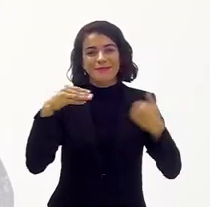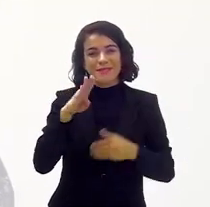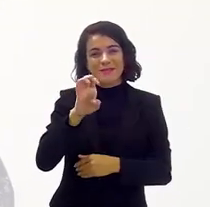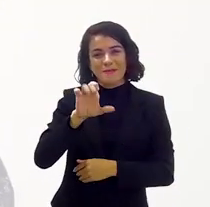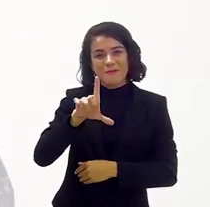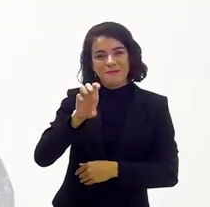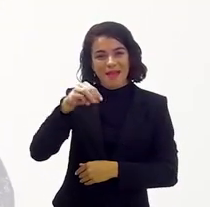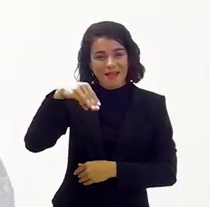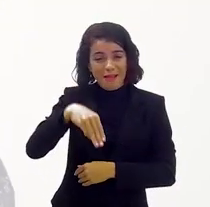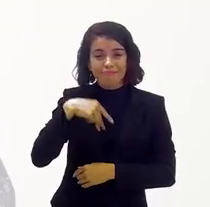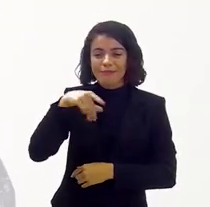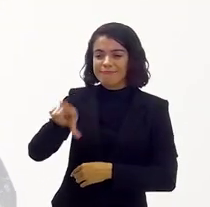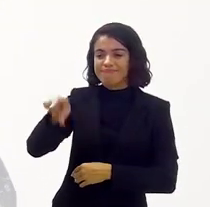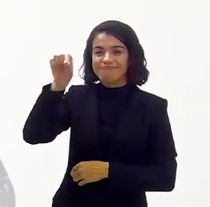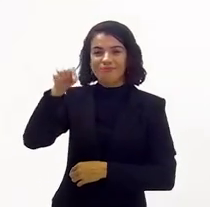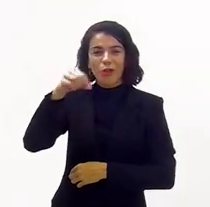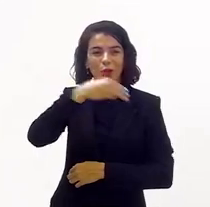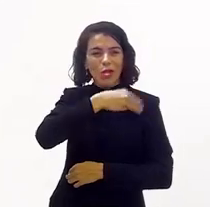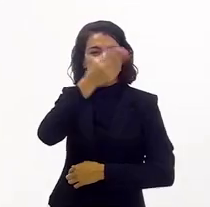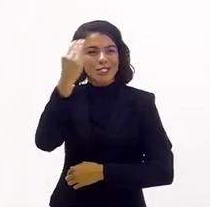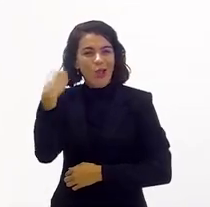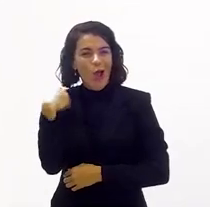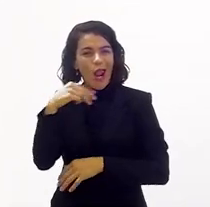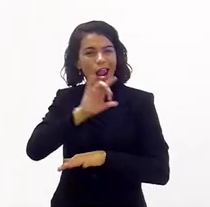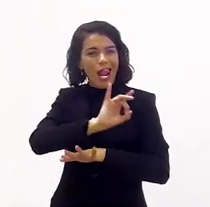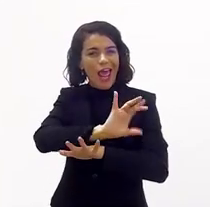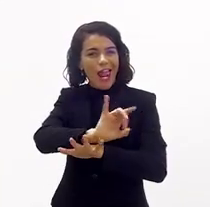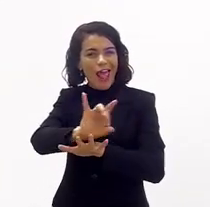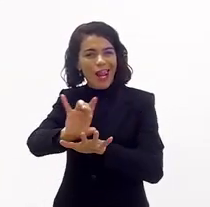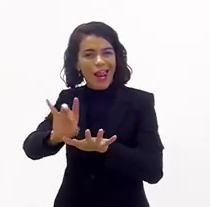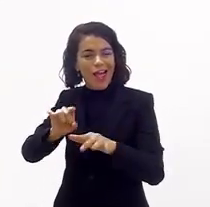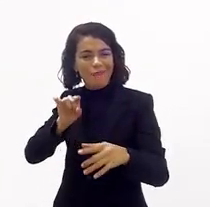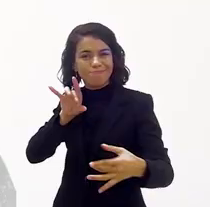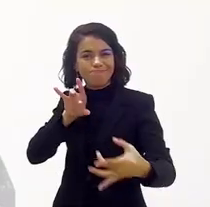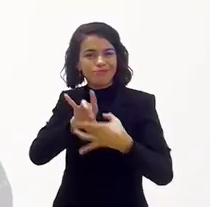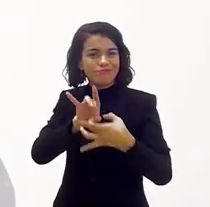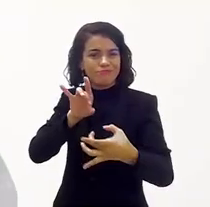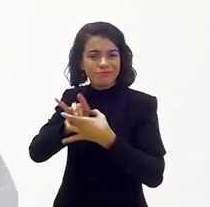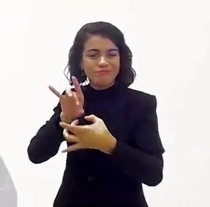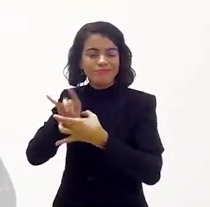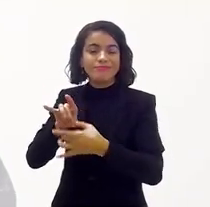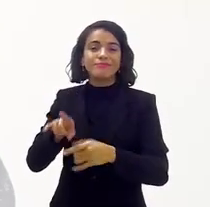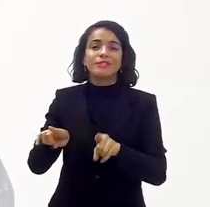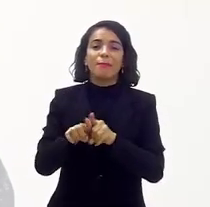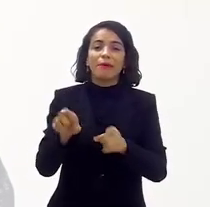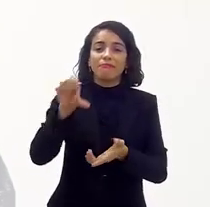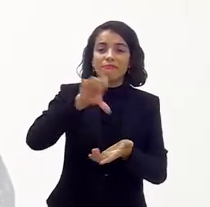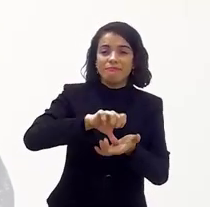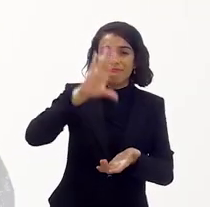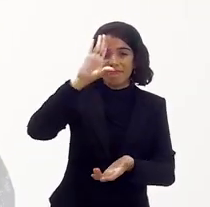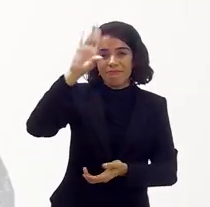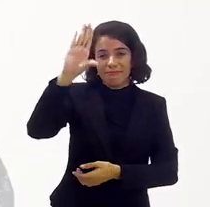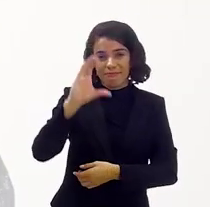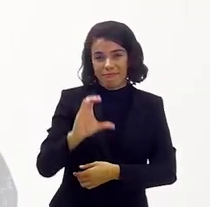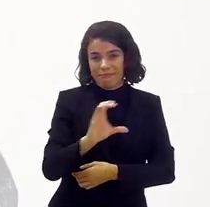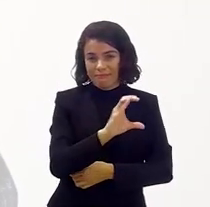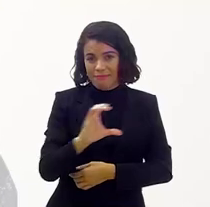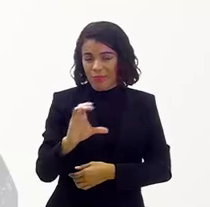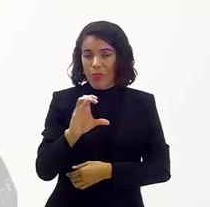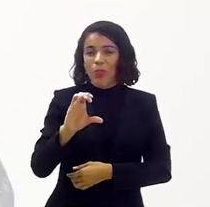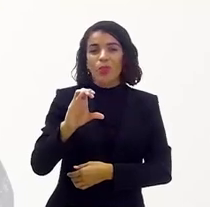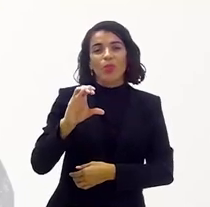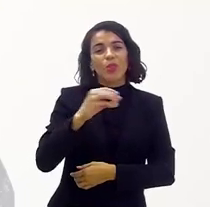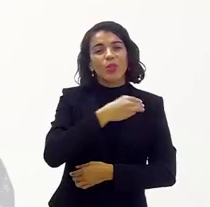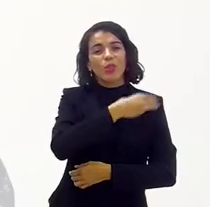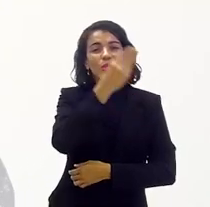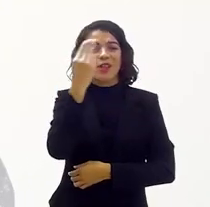queriam fazer Nossa Senhora de E aí você gostou disso. E aí gente ia e veio para a catedral, fez. E Nossa Senhora